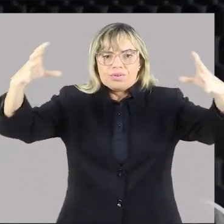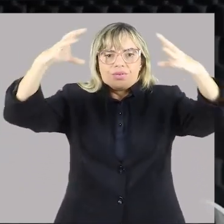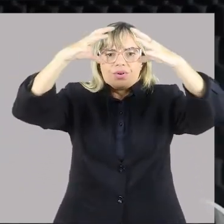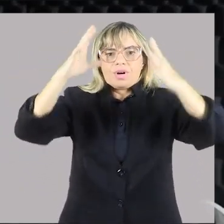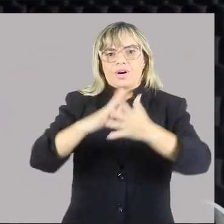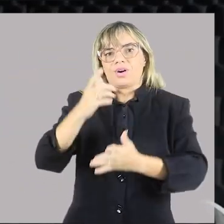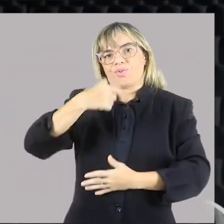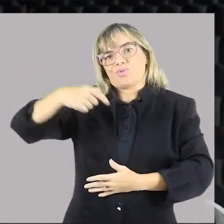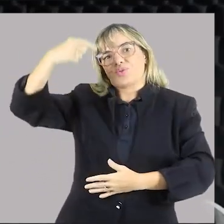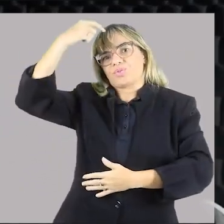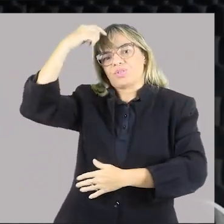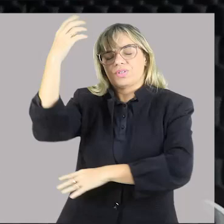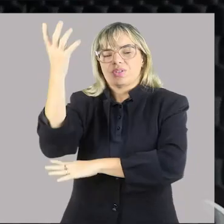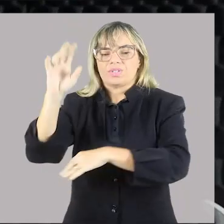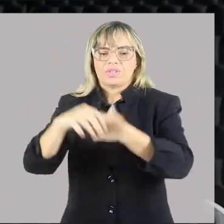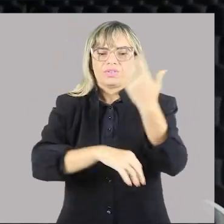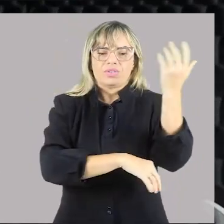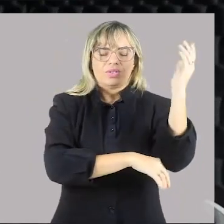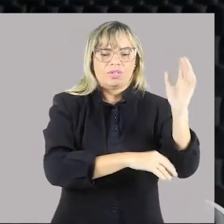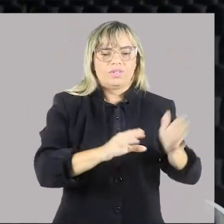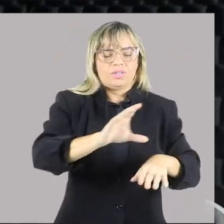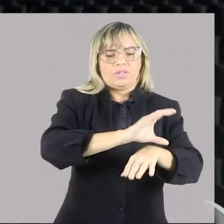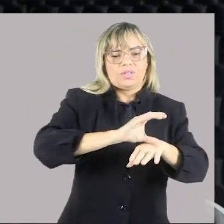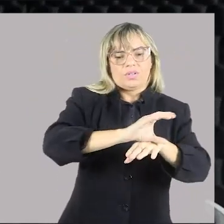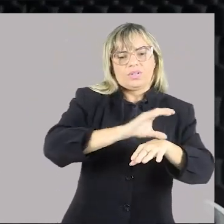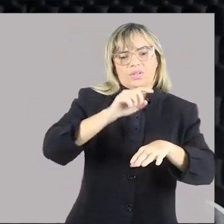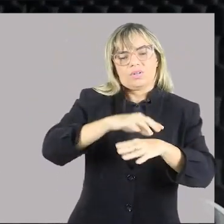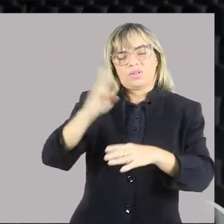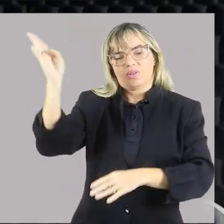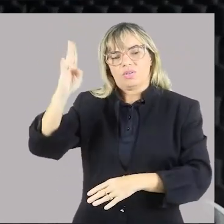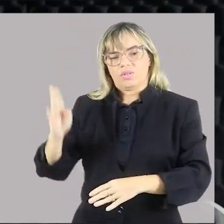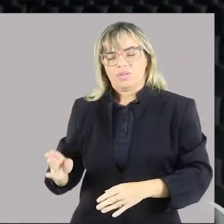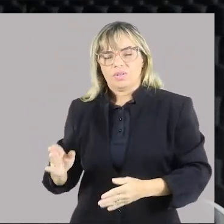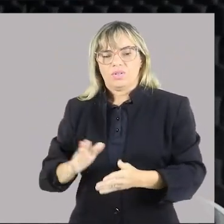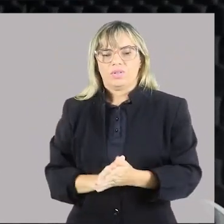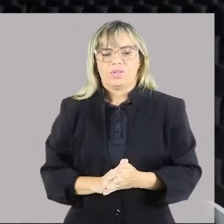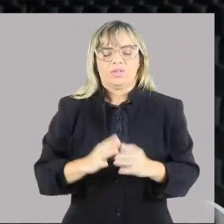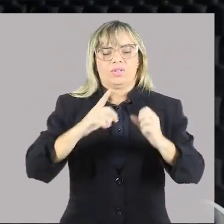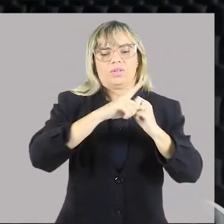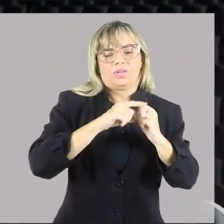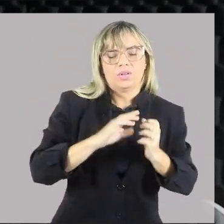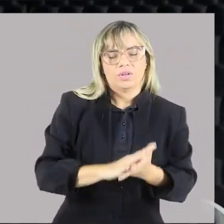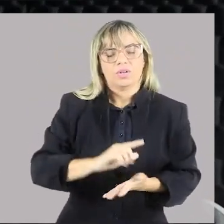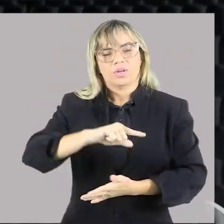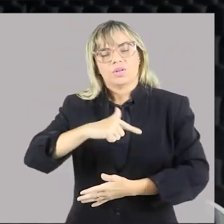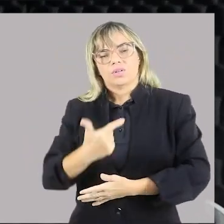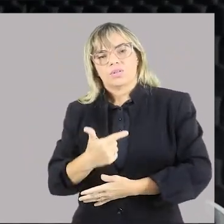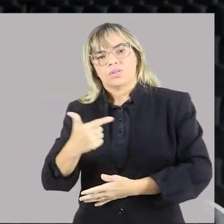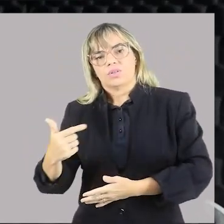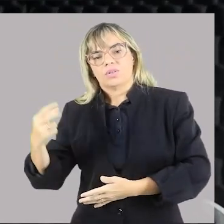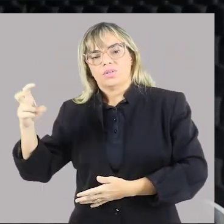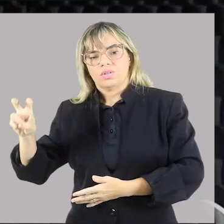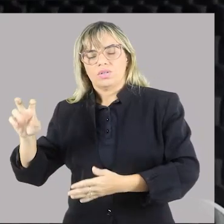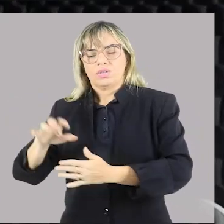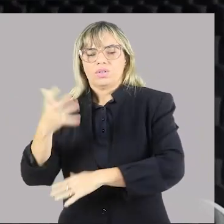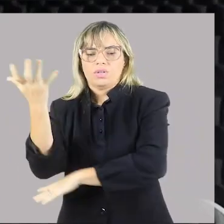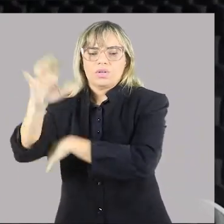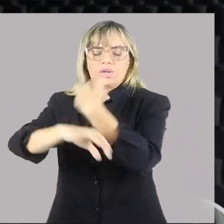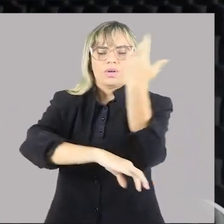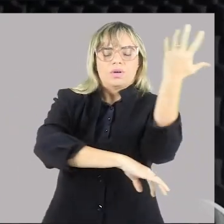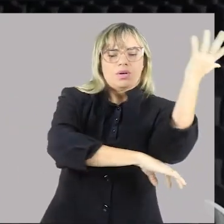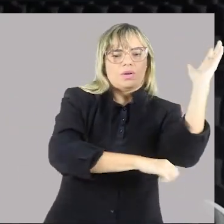ambiental, a Constituição Brasileira, no artigo 225, fala sobre meio ambiente.